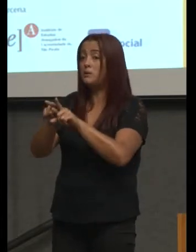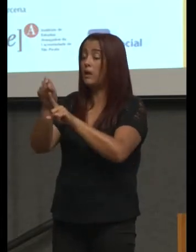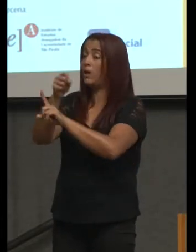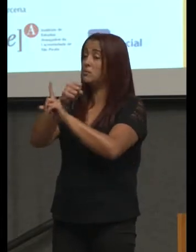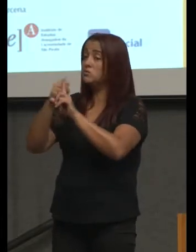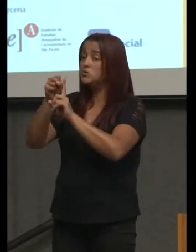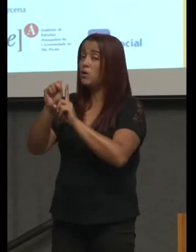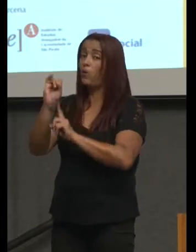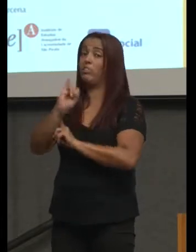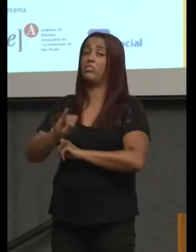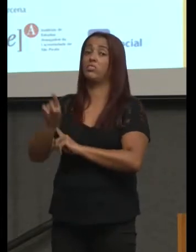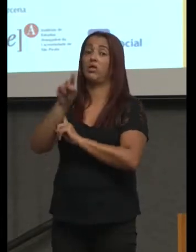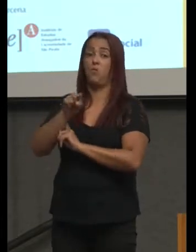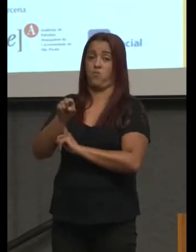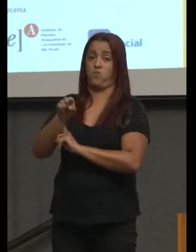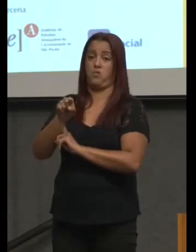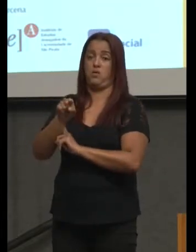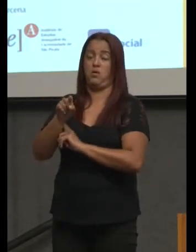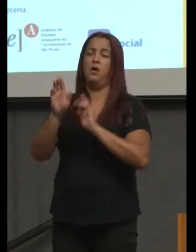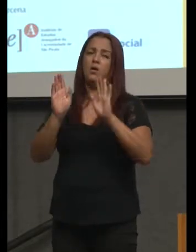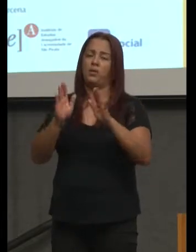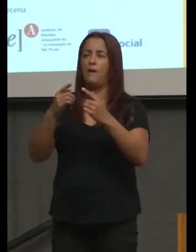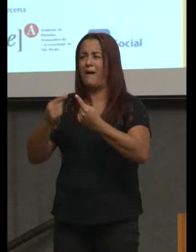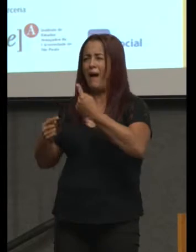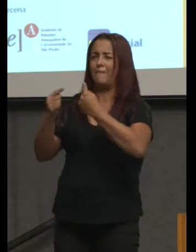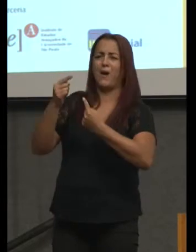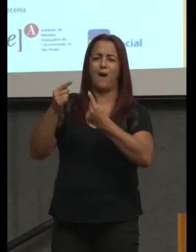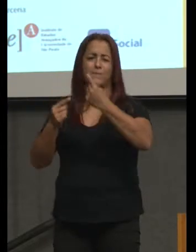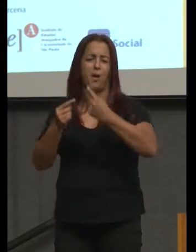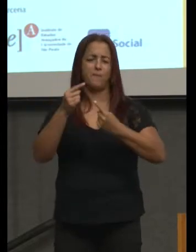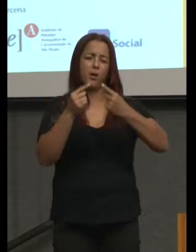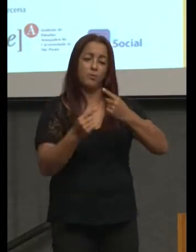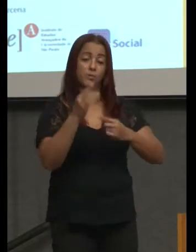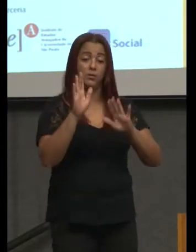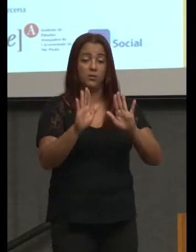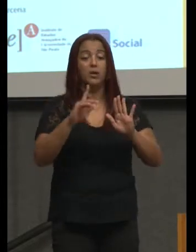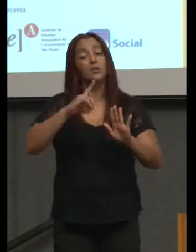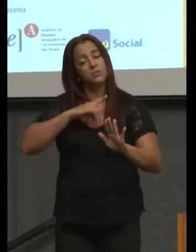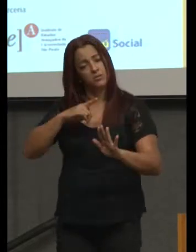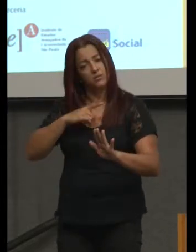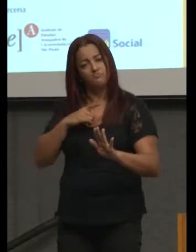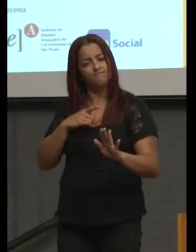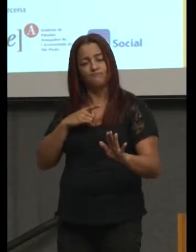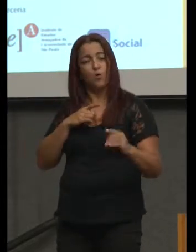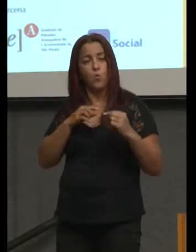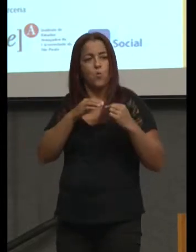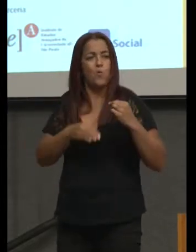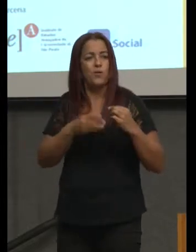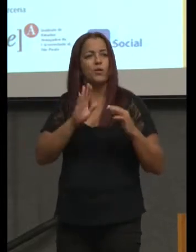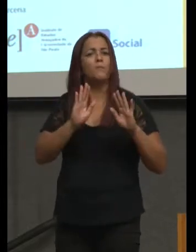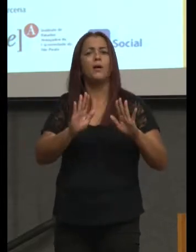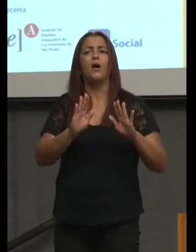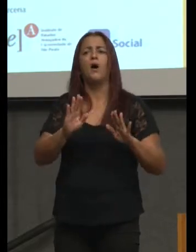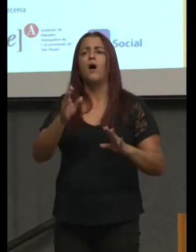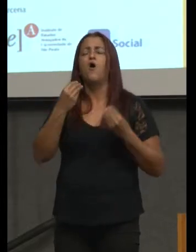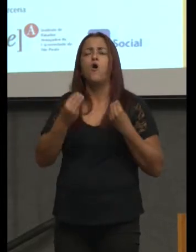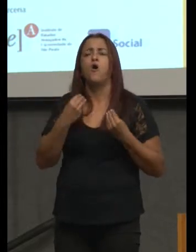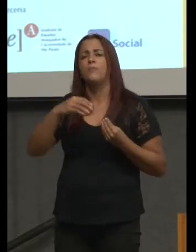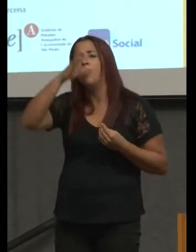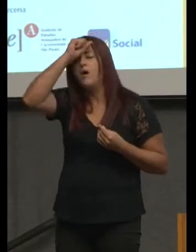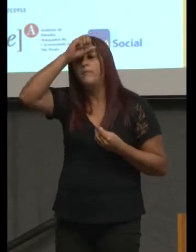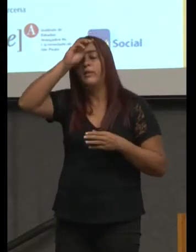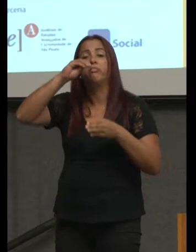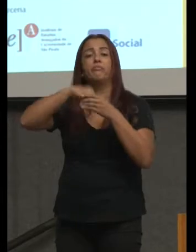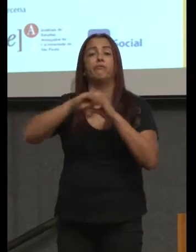no nosso diálogo, você tinha um contraponto de, como é que a gente aprende isso na escola?